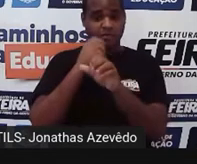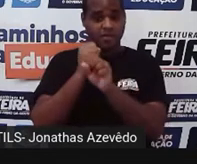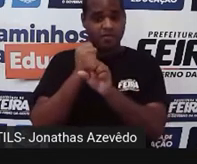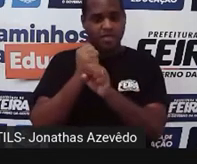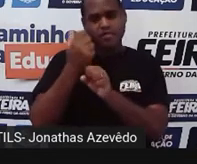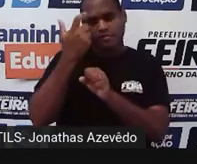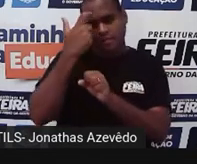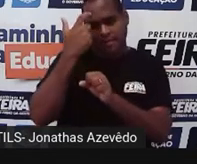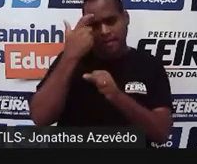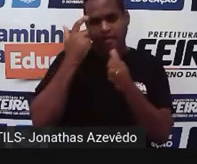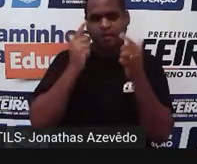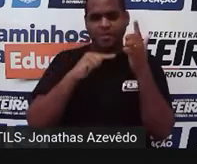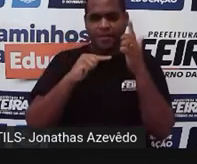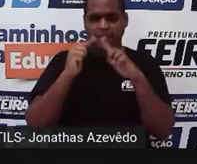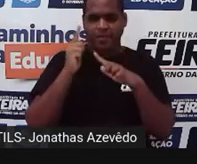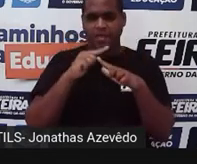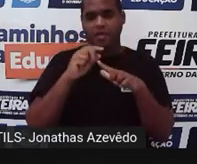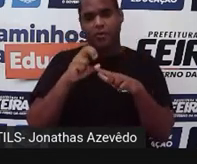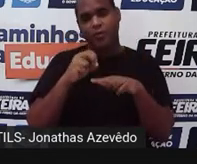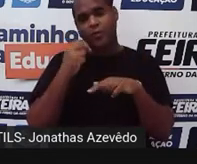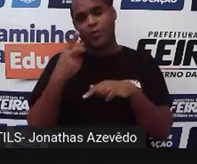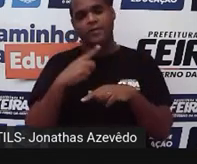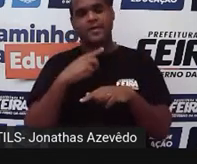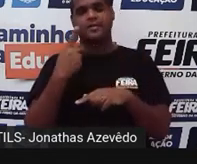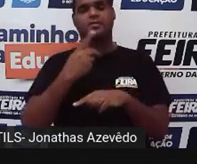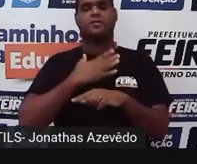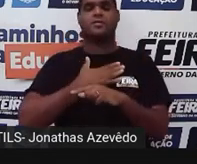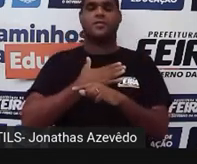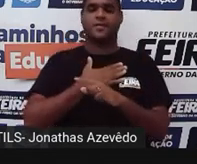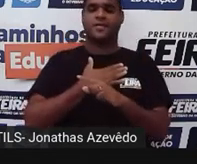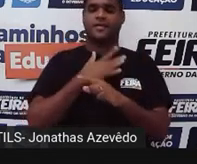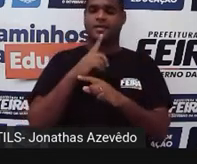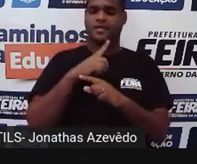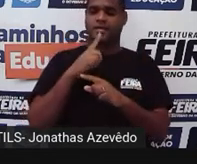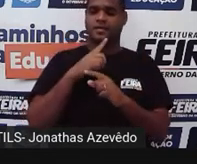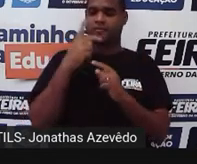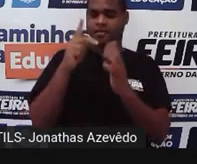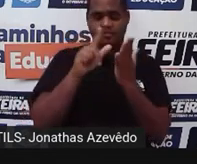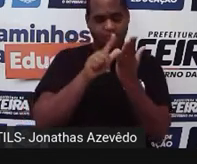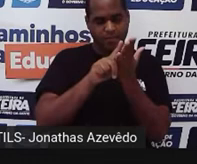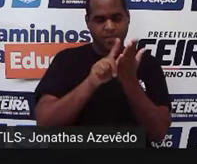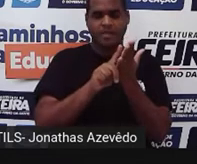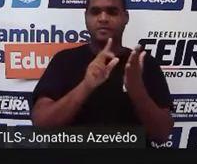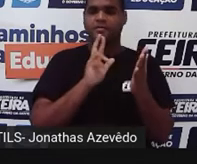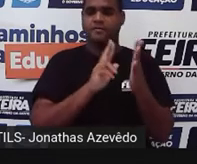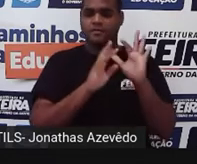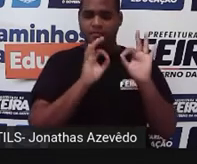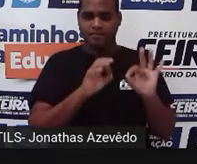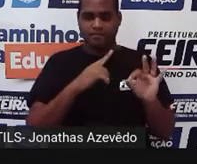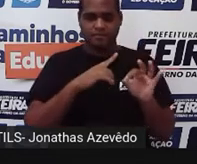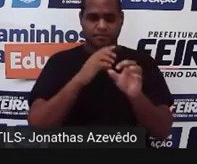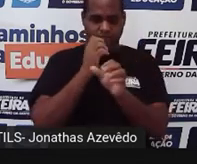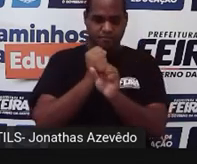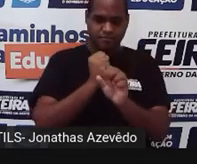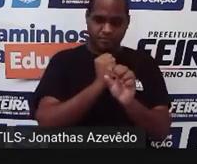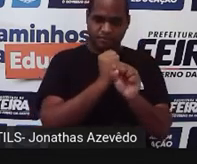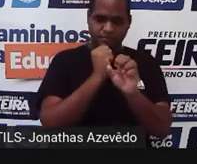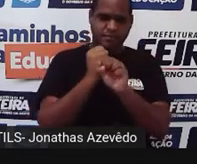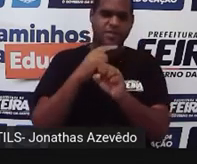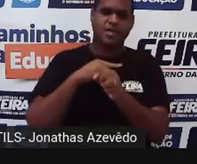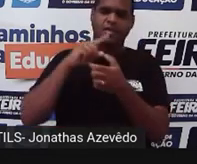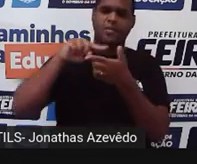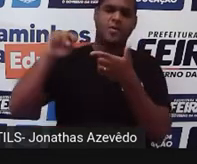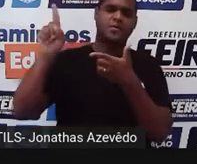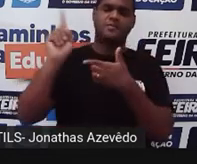cabeça mesmo ou se você gosta de fazer no papel e pode usar calculadora também não tem